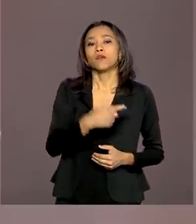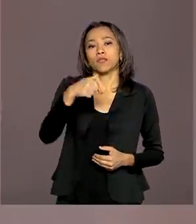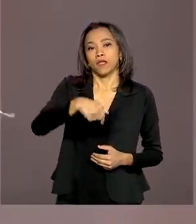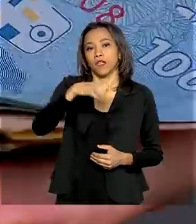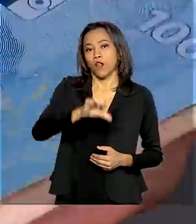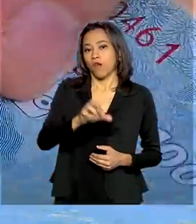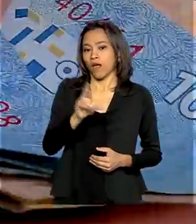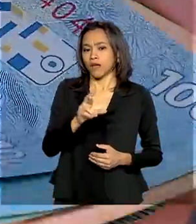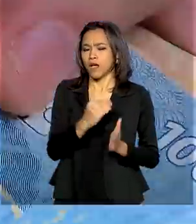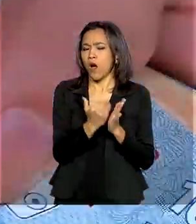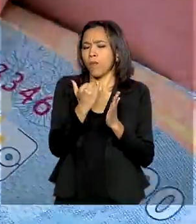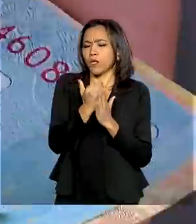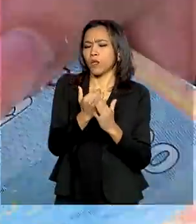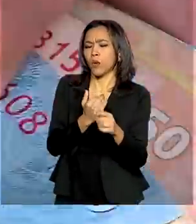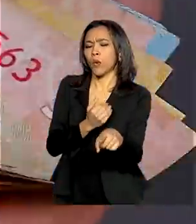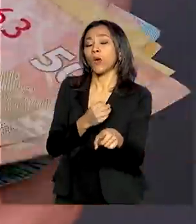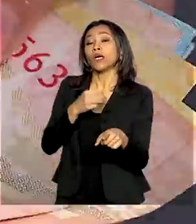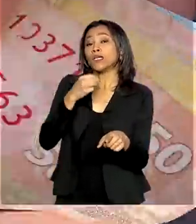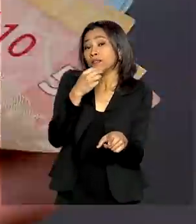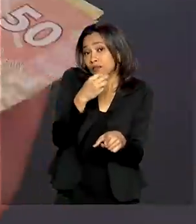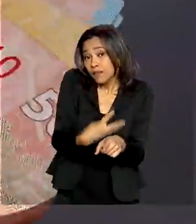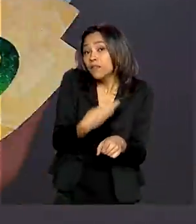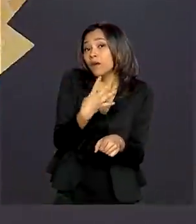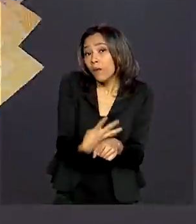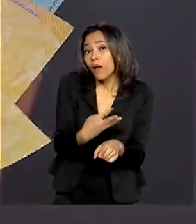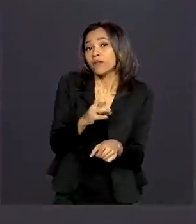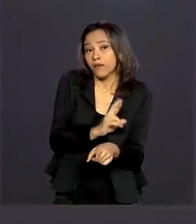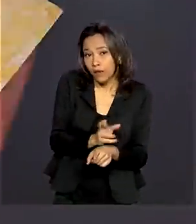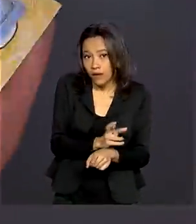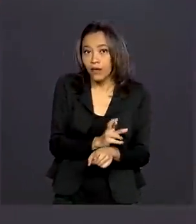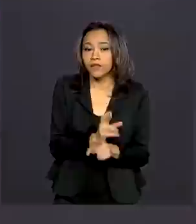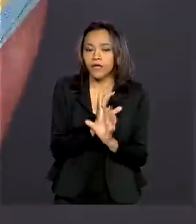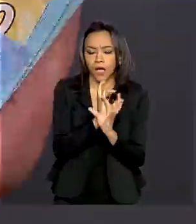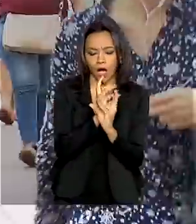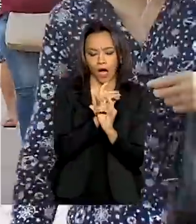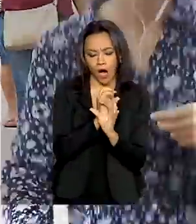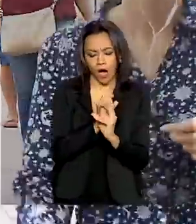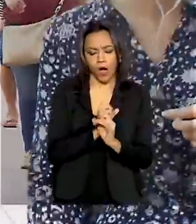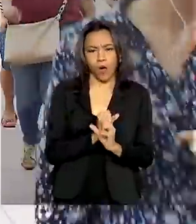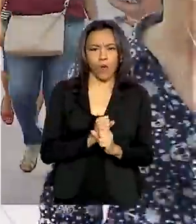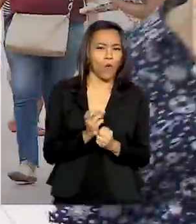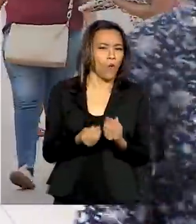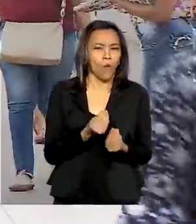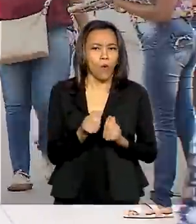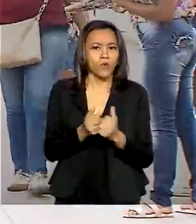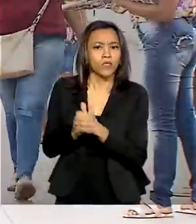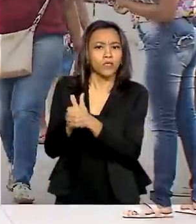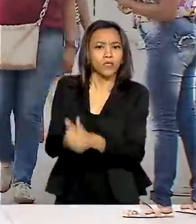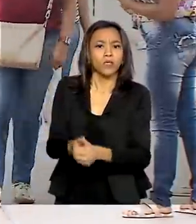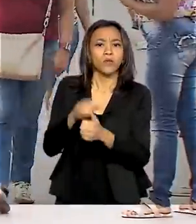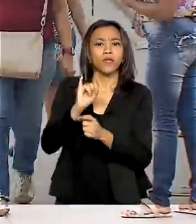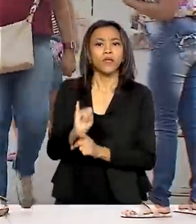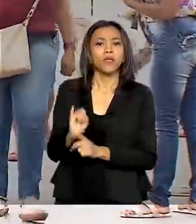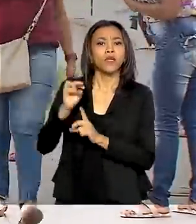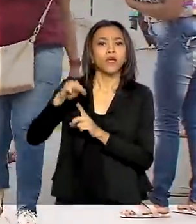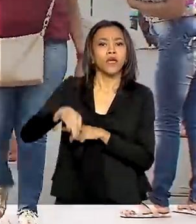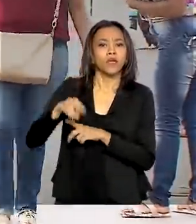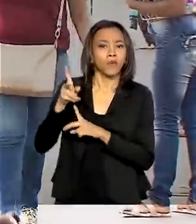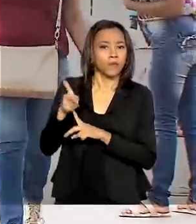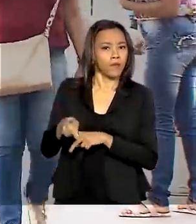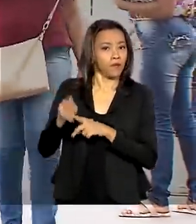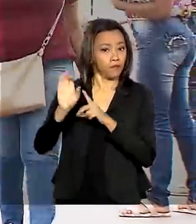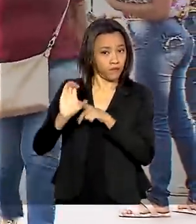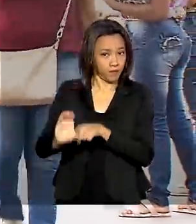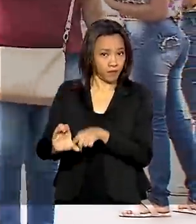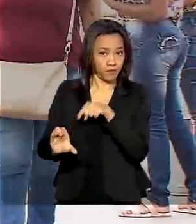$ em relação ao deste ano. O aumento é calculado de acordo com o INPC, Índice Nacional